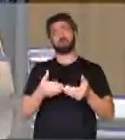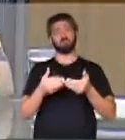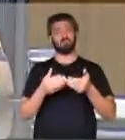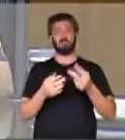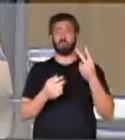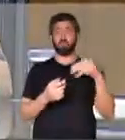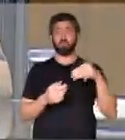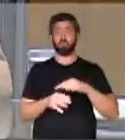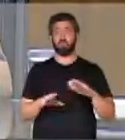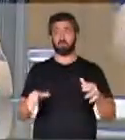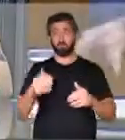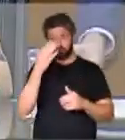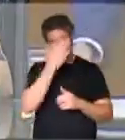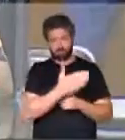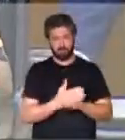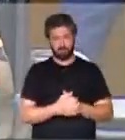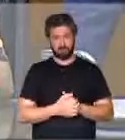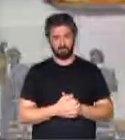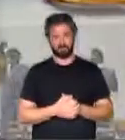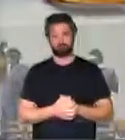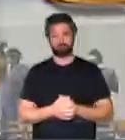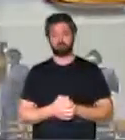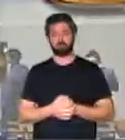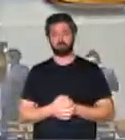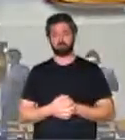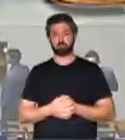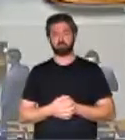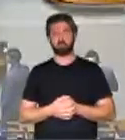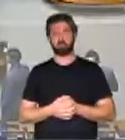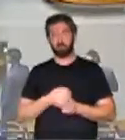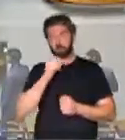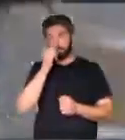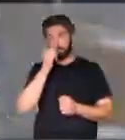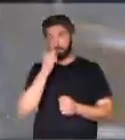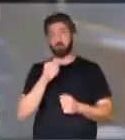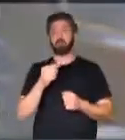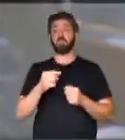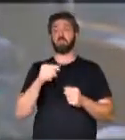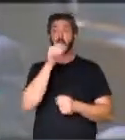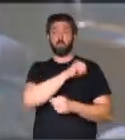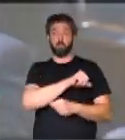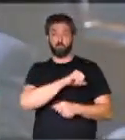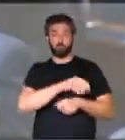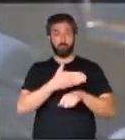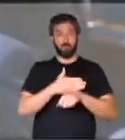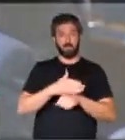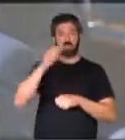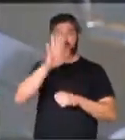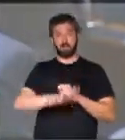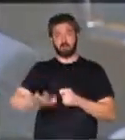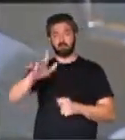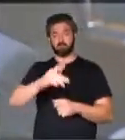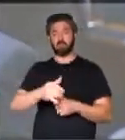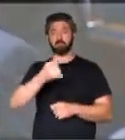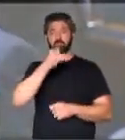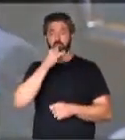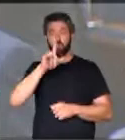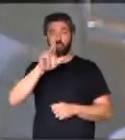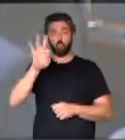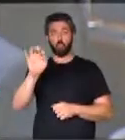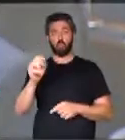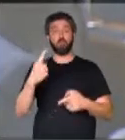para dar tempo para todos. rápido. Obrigada, deputado Vinícius. presidente. A praticagem do Rio de Janeiro e a praticagem nacional está de luto,